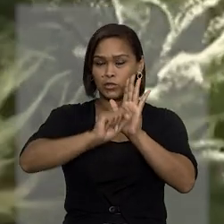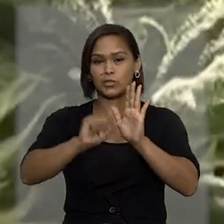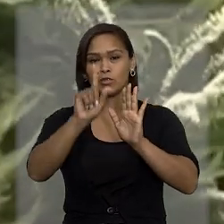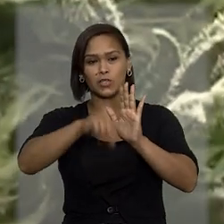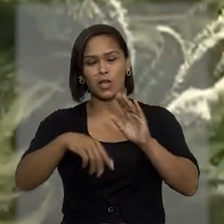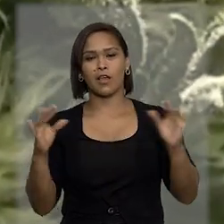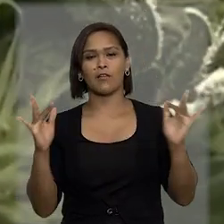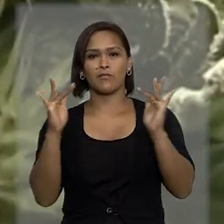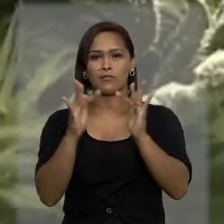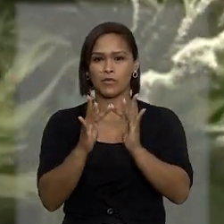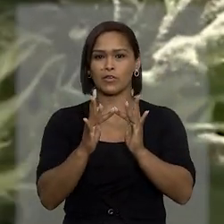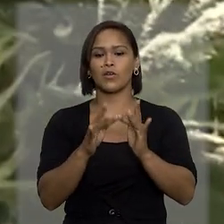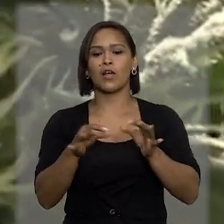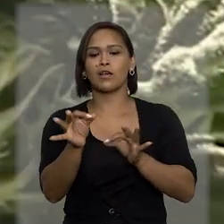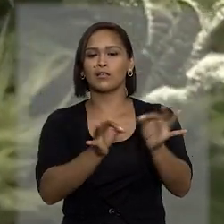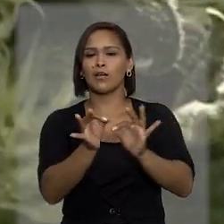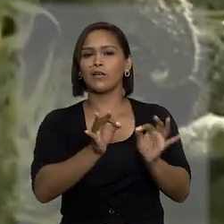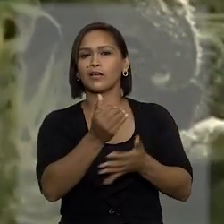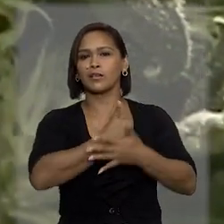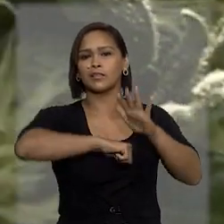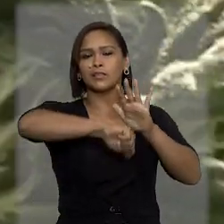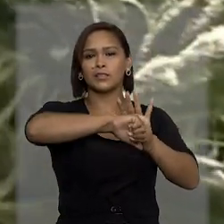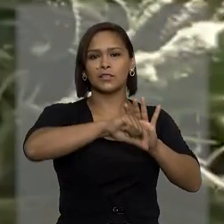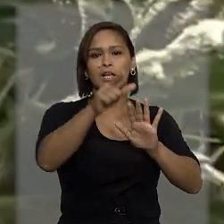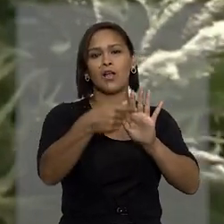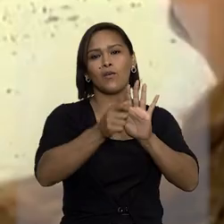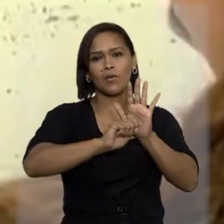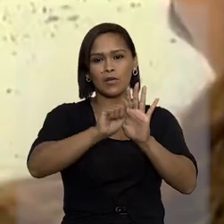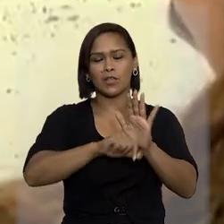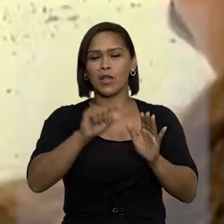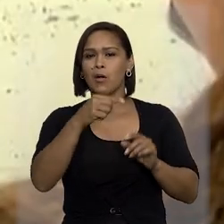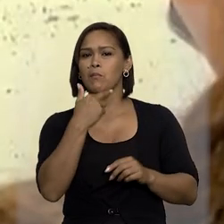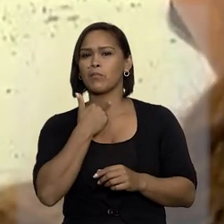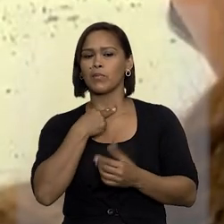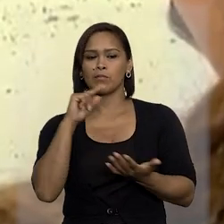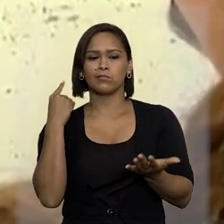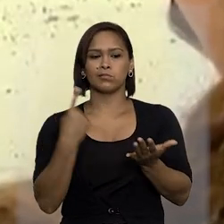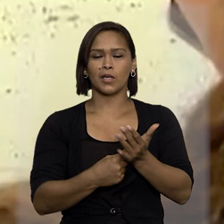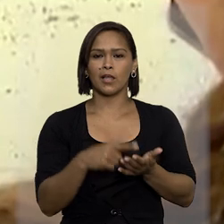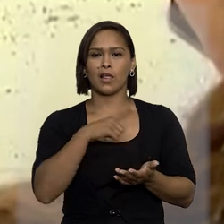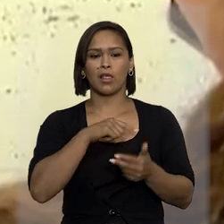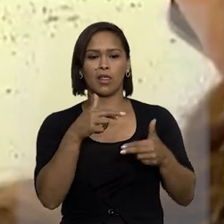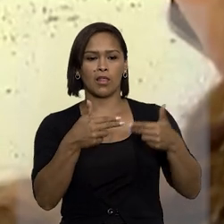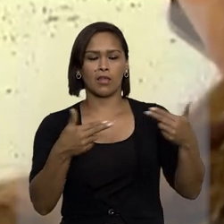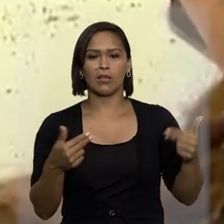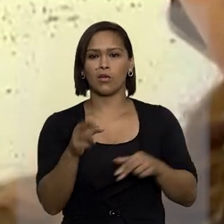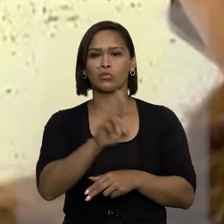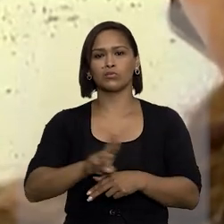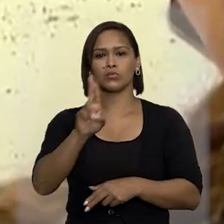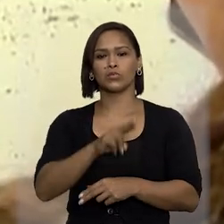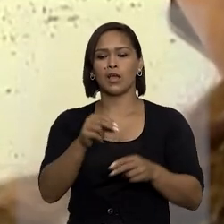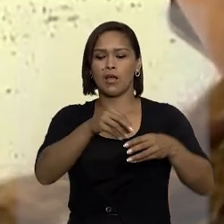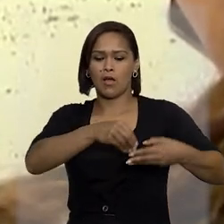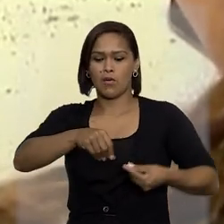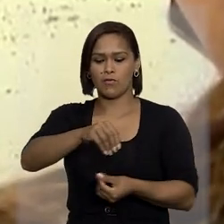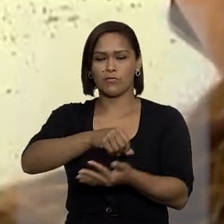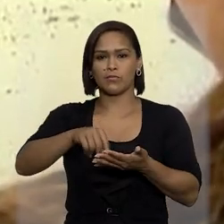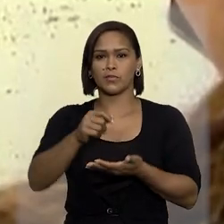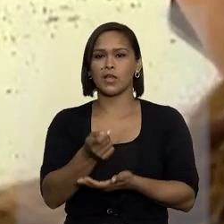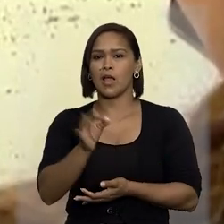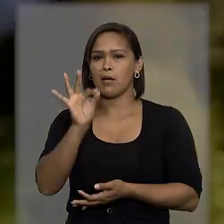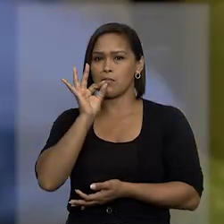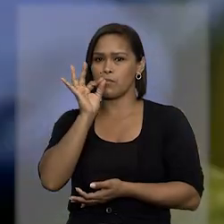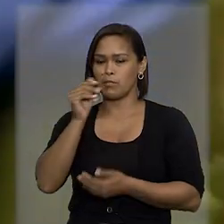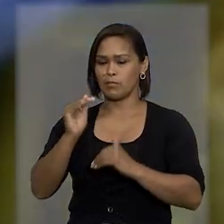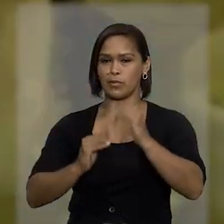está vinculado ao narcotráfico e não pode ser aplicado contra quem possui utensílios usados no cultivo de plantas destinadas à